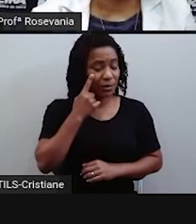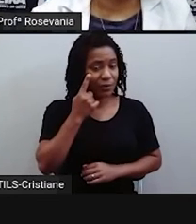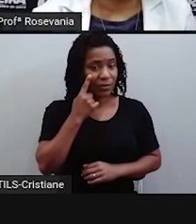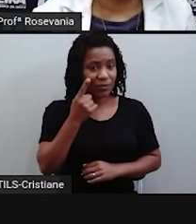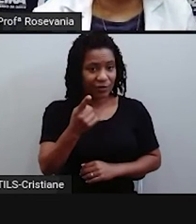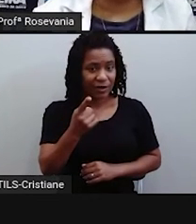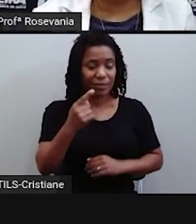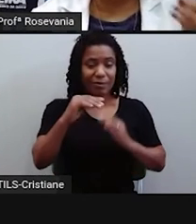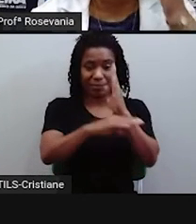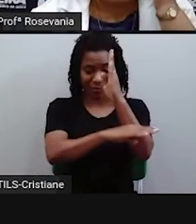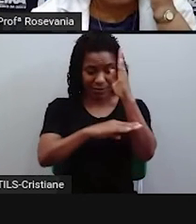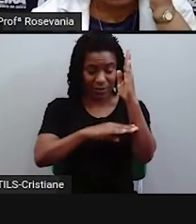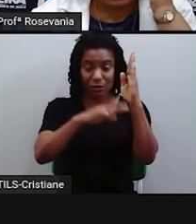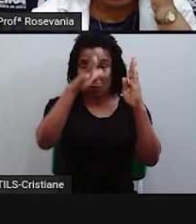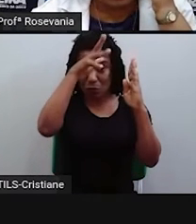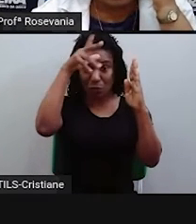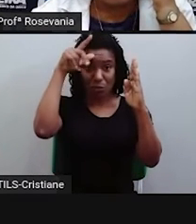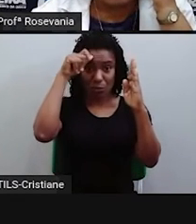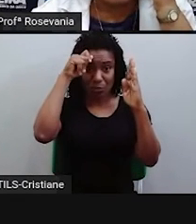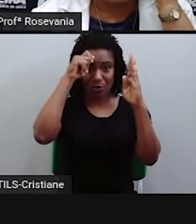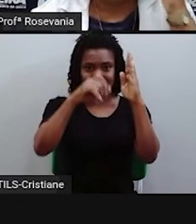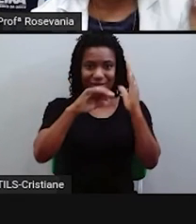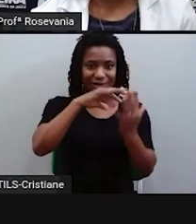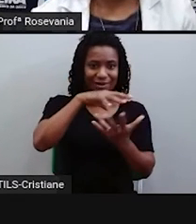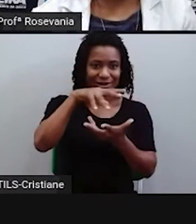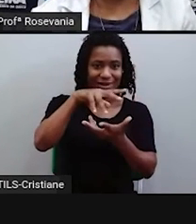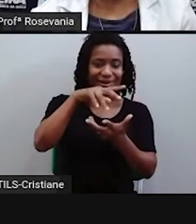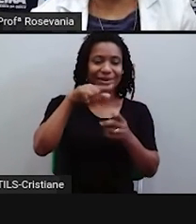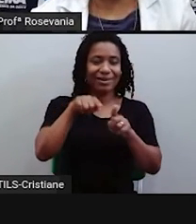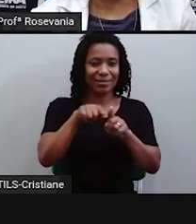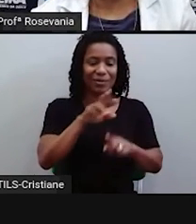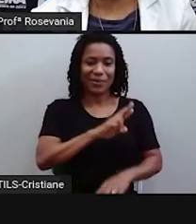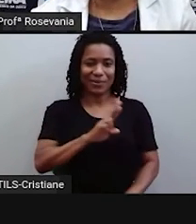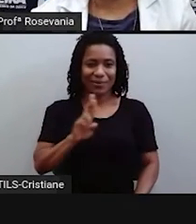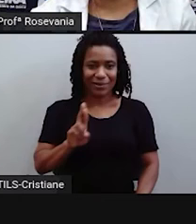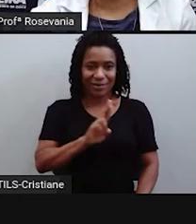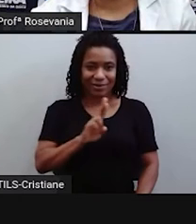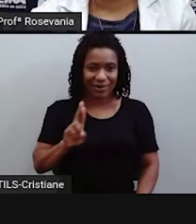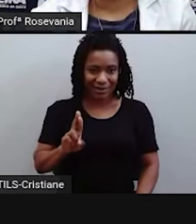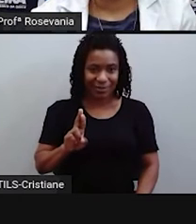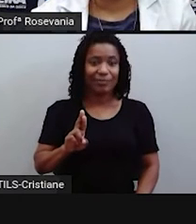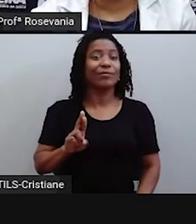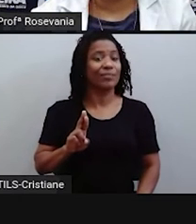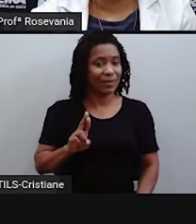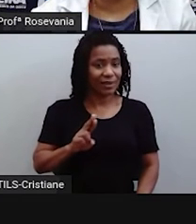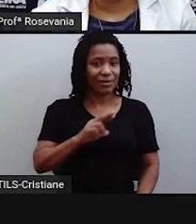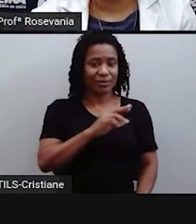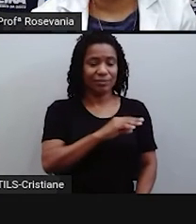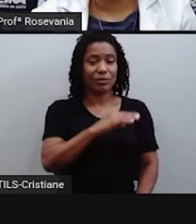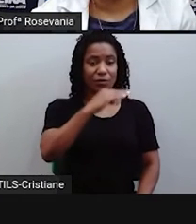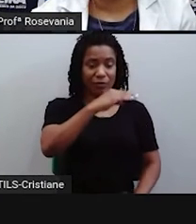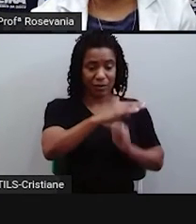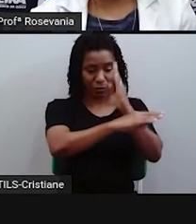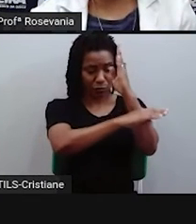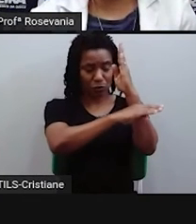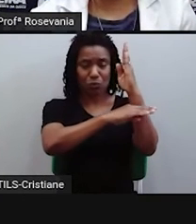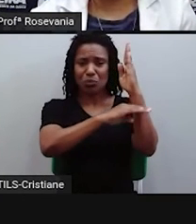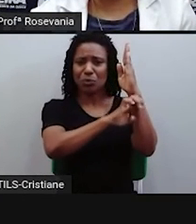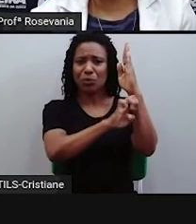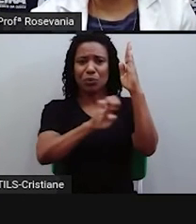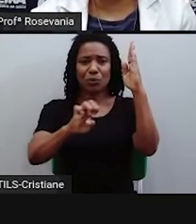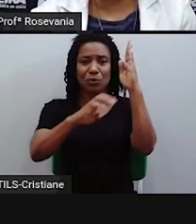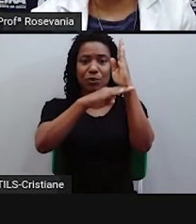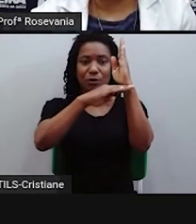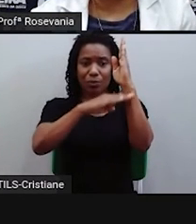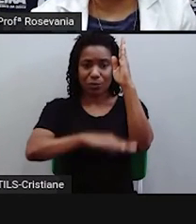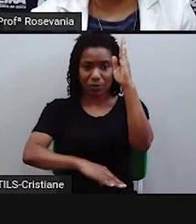estado do Pará e do Amazonas, de Roraima, né, e Amazonas, vocês vão perceber aqui nesse espaço que